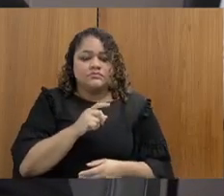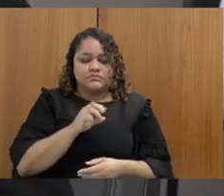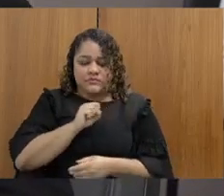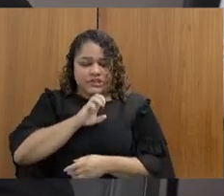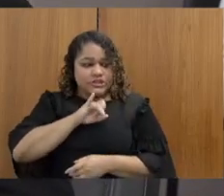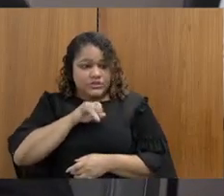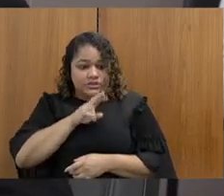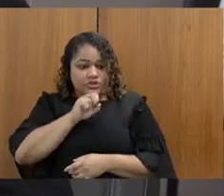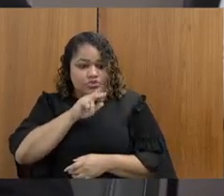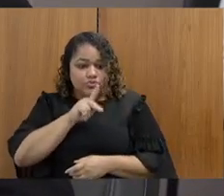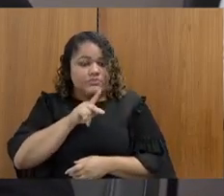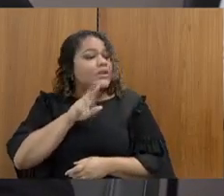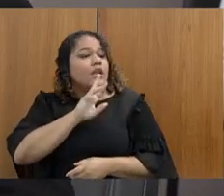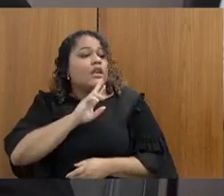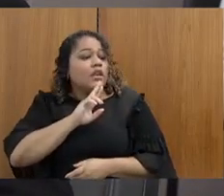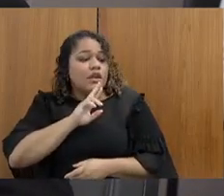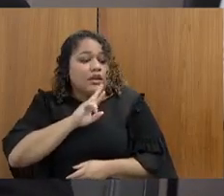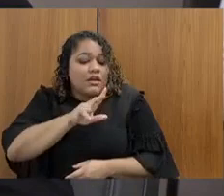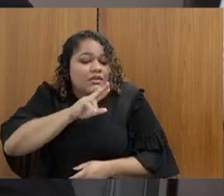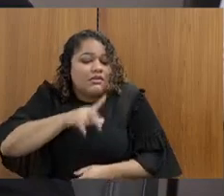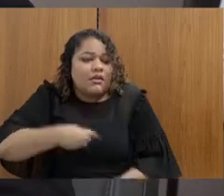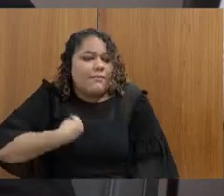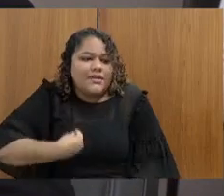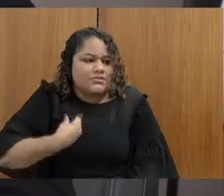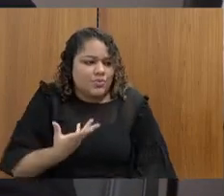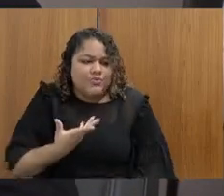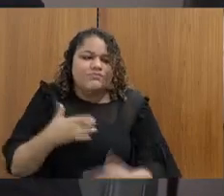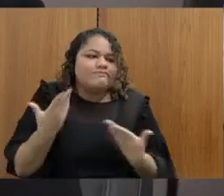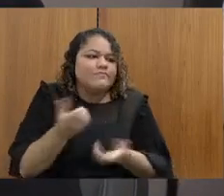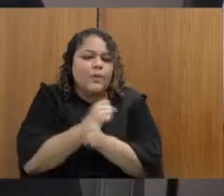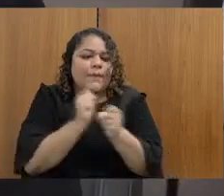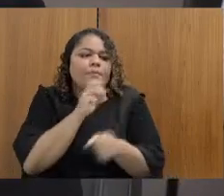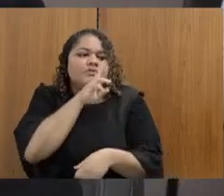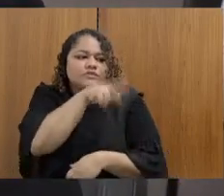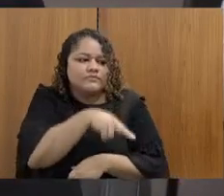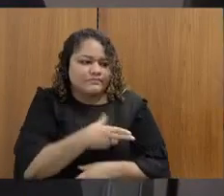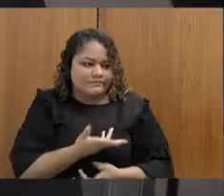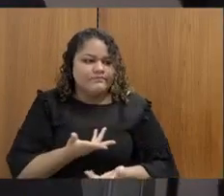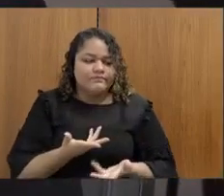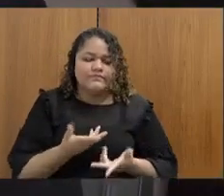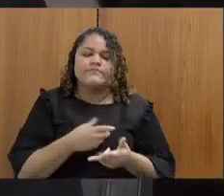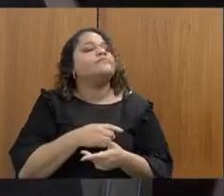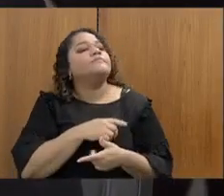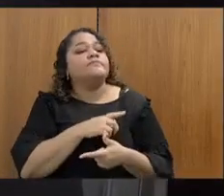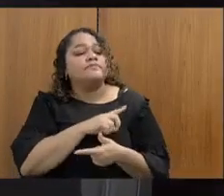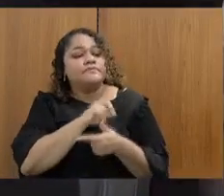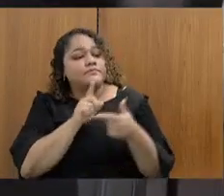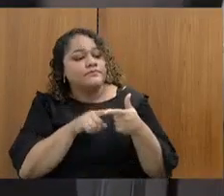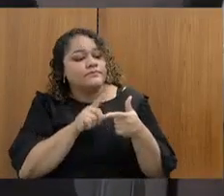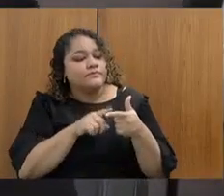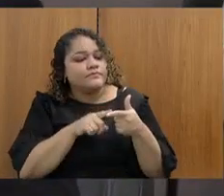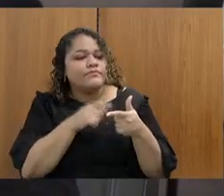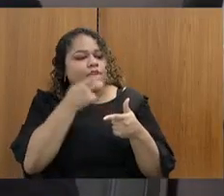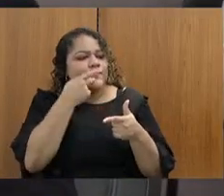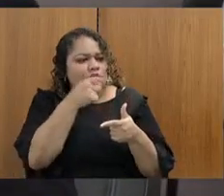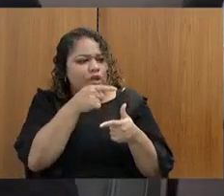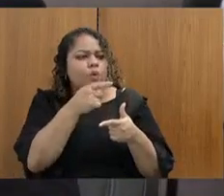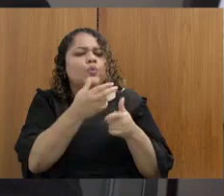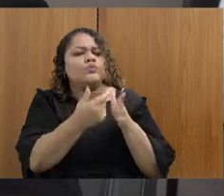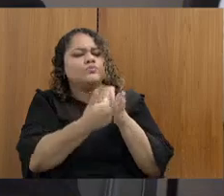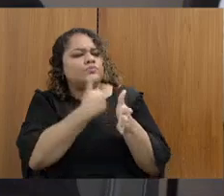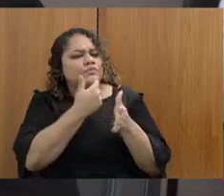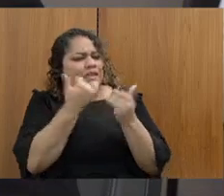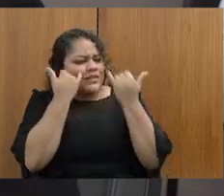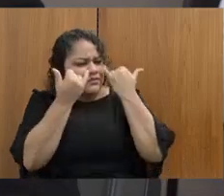fiscal, então, a senhora citou isso, então, não tem como dar esse tipo de informação. Com relação aos dados, a respeito de assédio